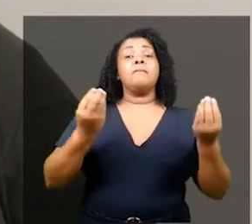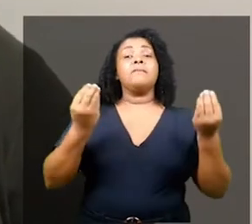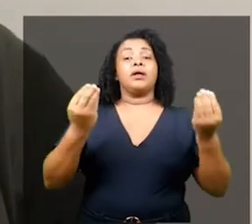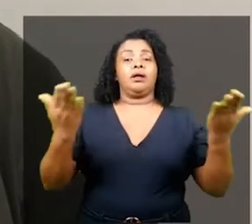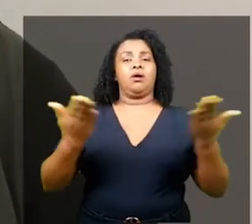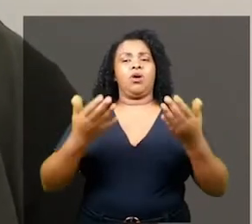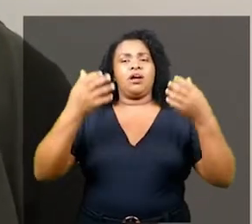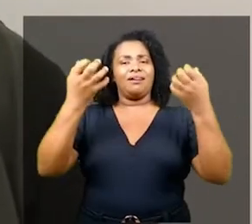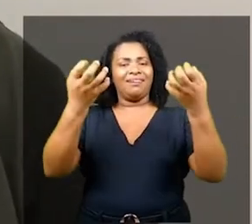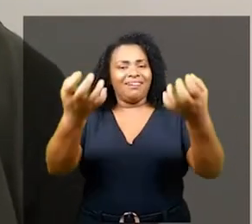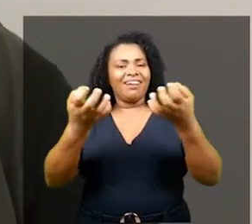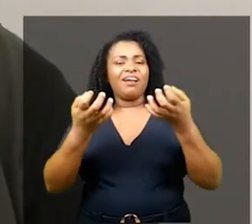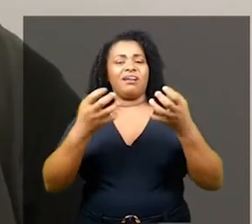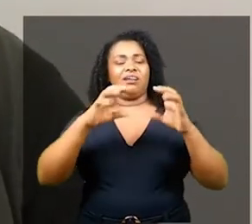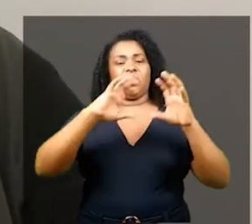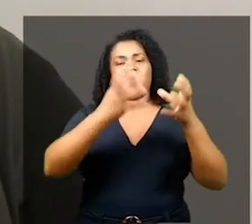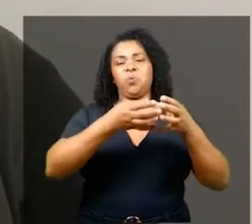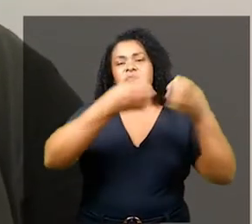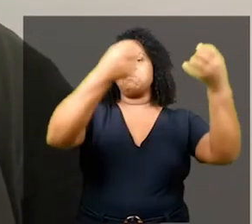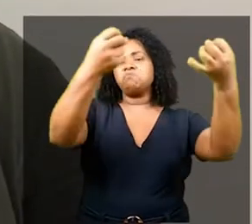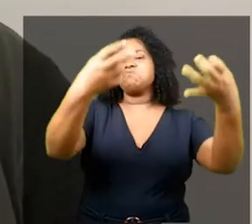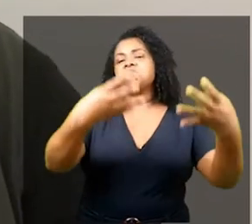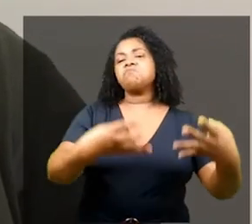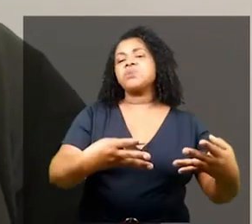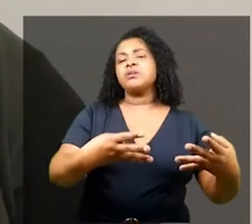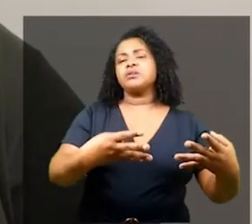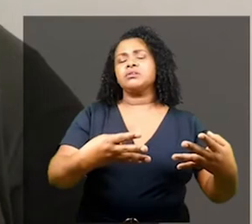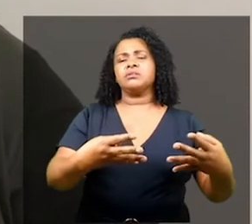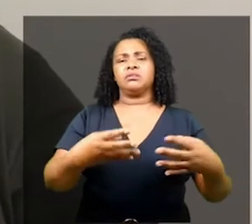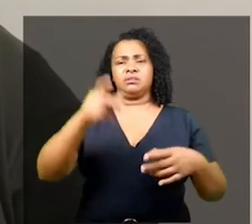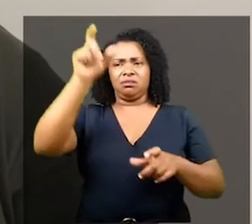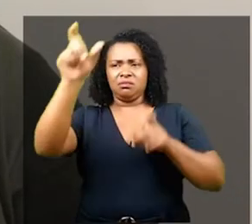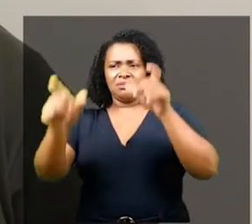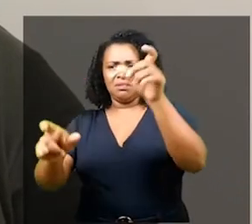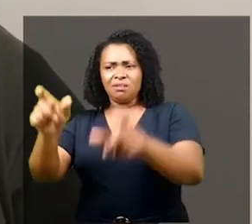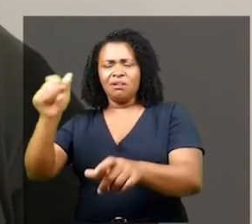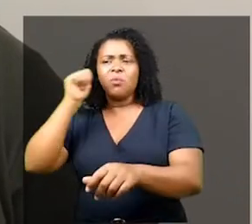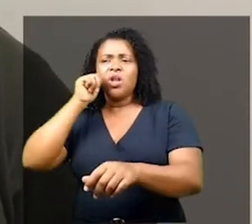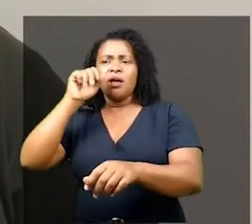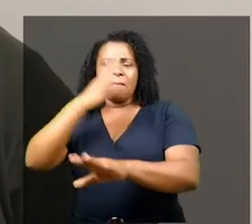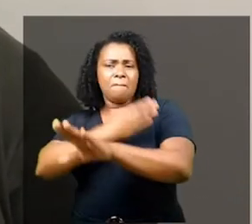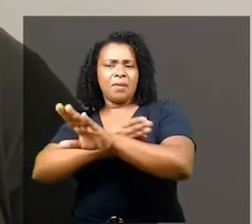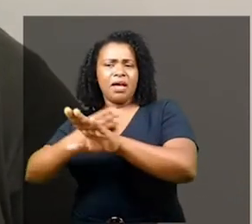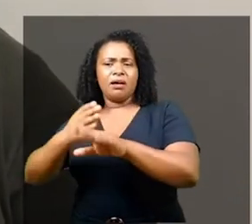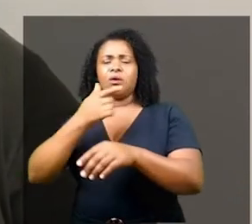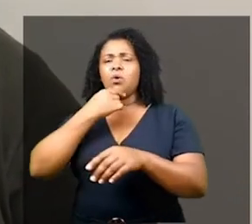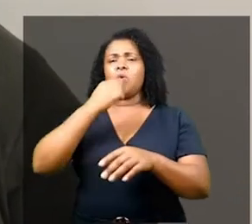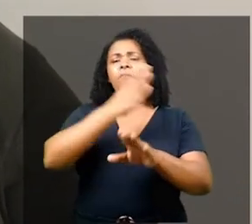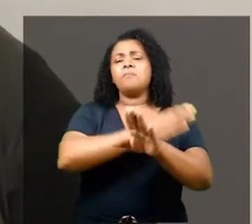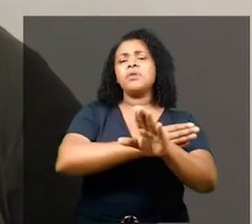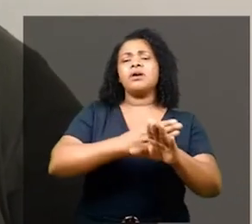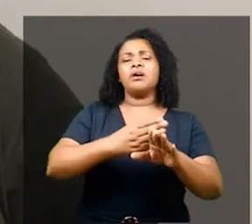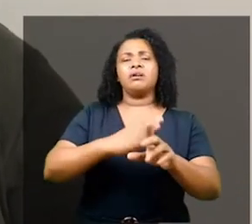como categorias inferiores de ser humano. Brancos e brancos que olham nossa cor